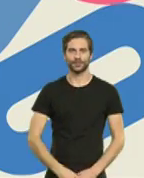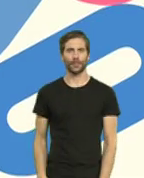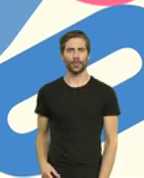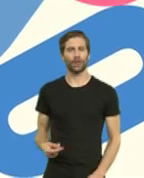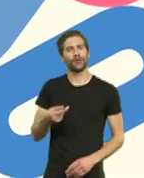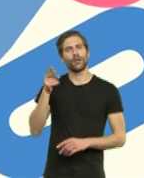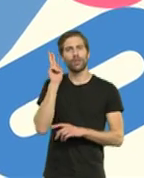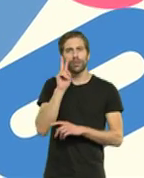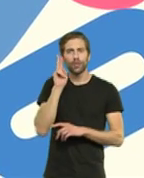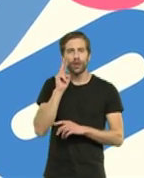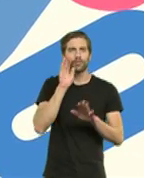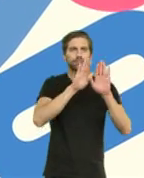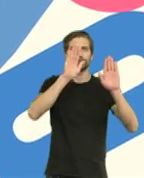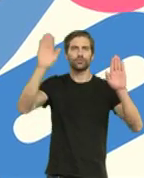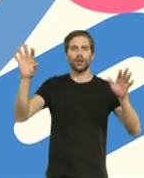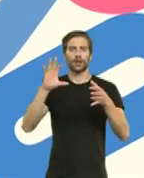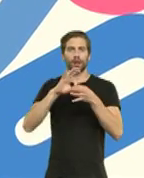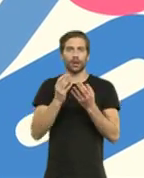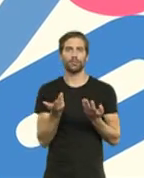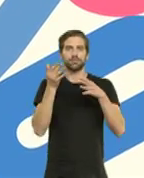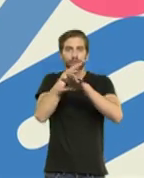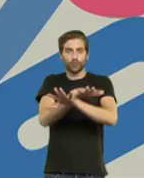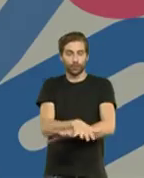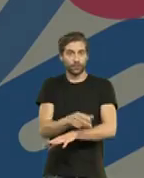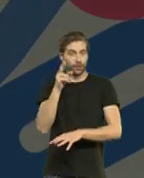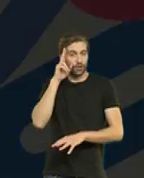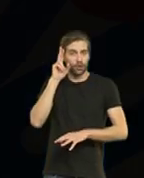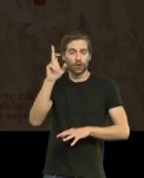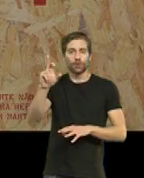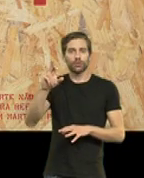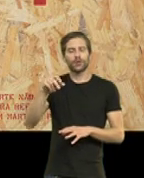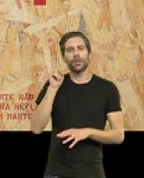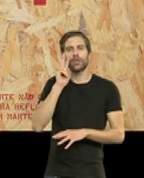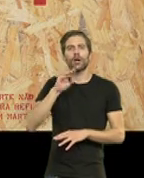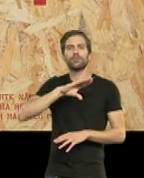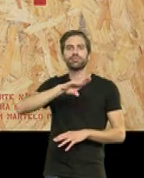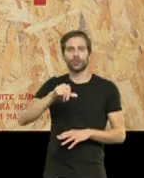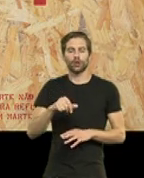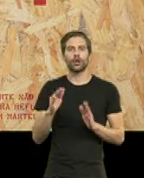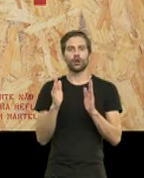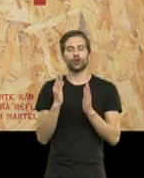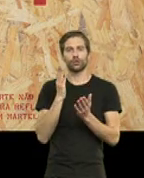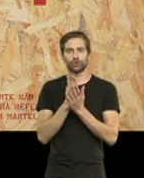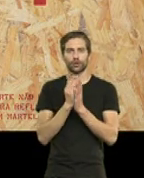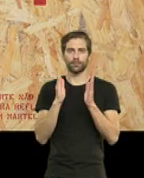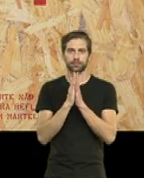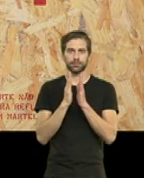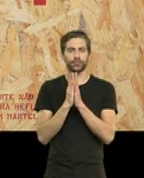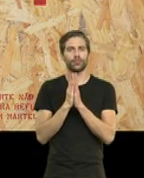Visitamos ainda a exposição Revolução para conhecer no Colégio das Artes até dia 31 de outubro.